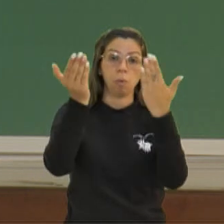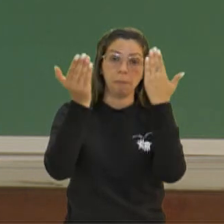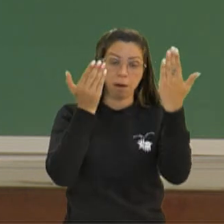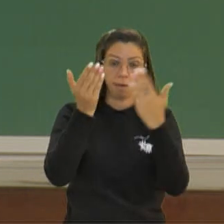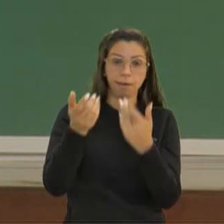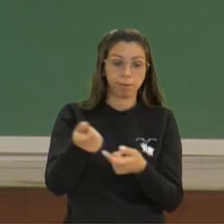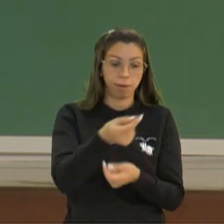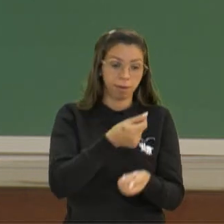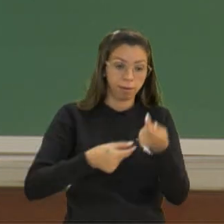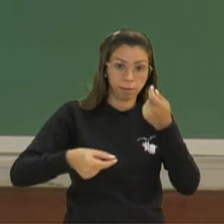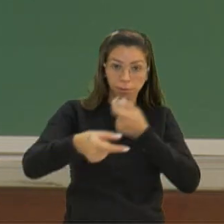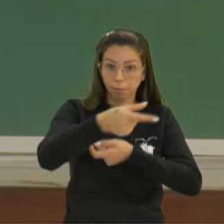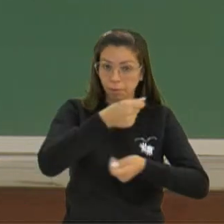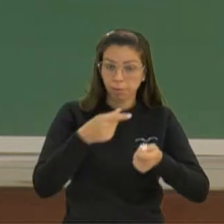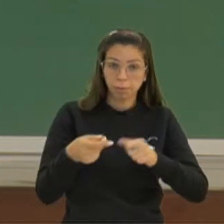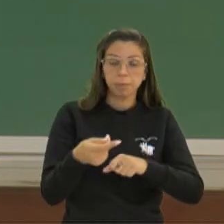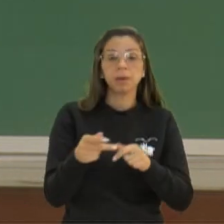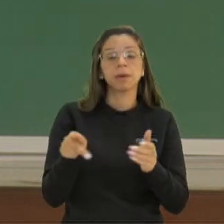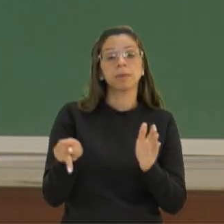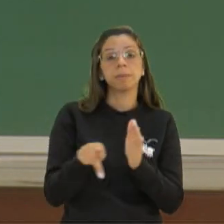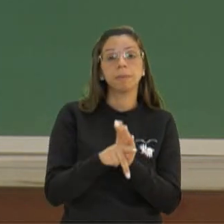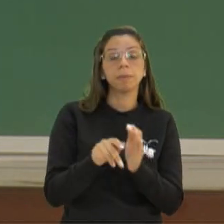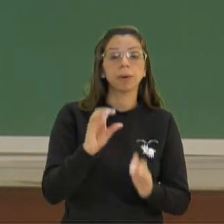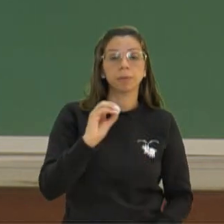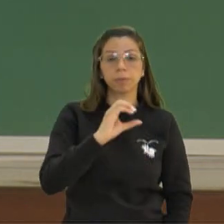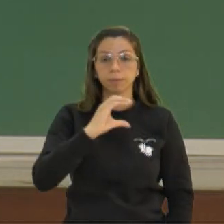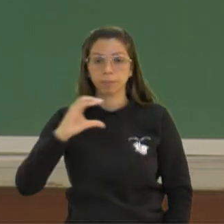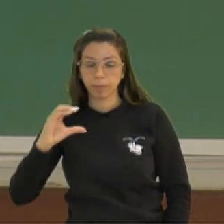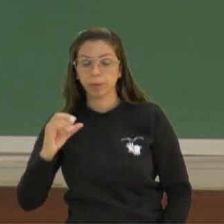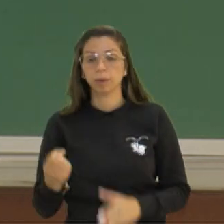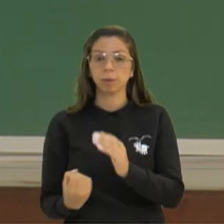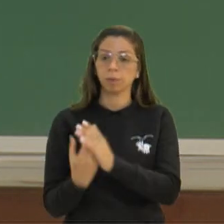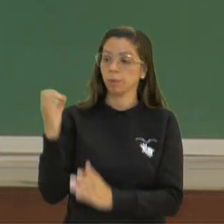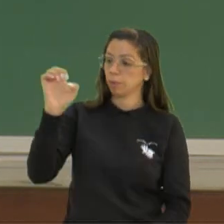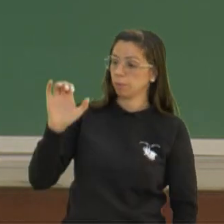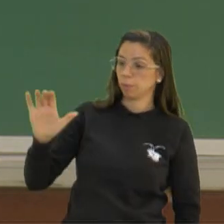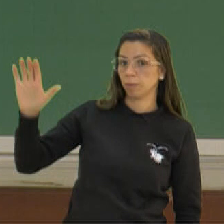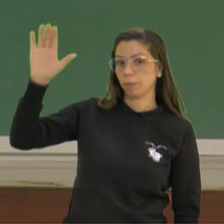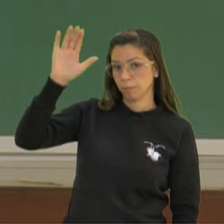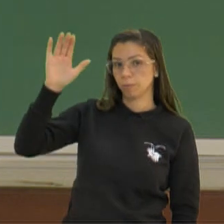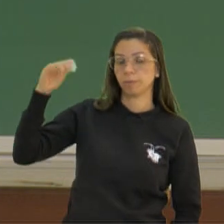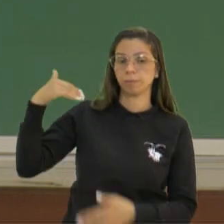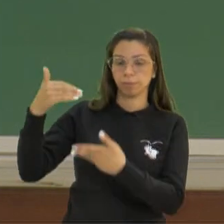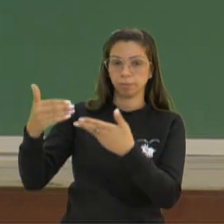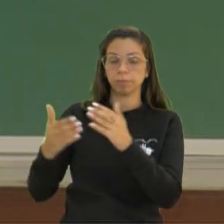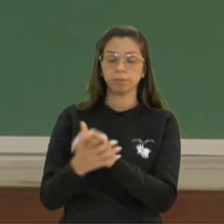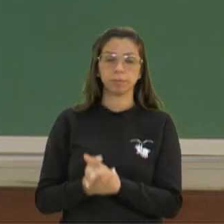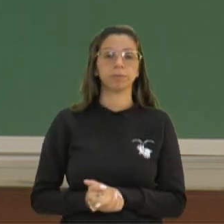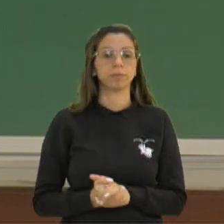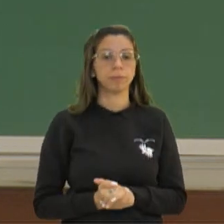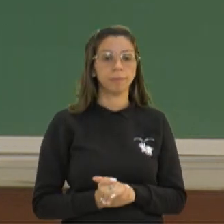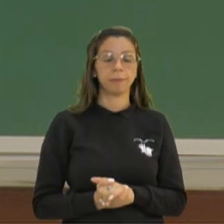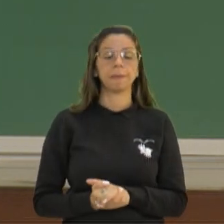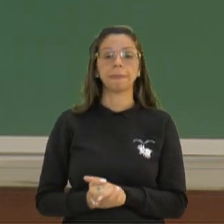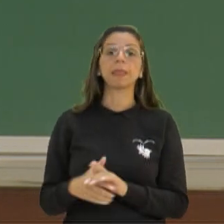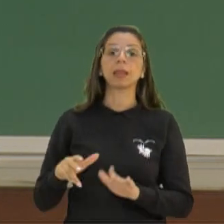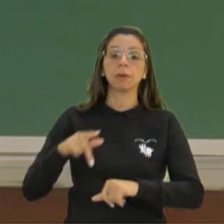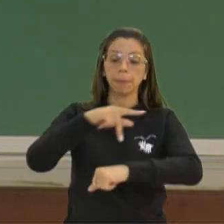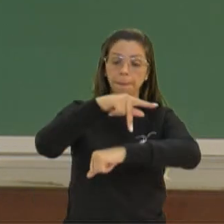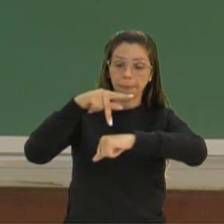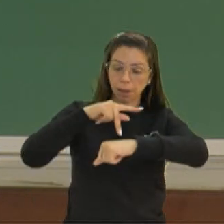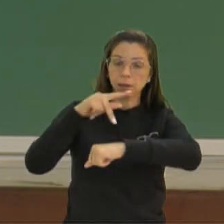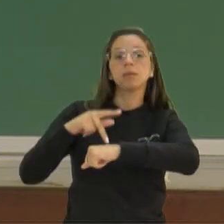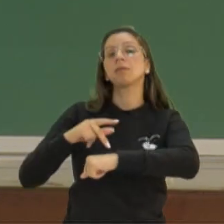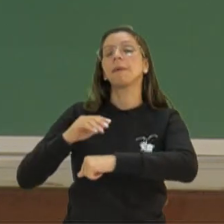nós conhecemos aqui, né, que teve origem nos países europeus desenvolvidos. Especialmente quando se consideram os países mais